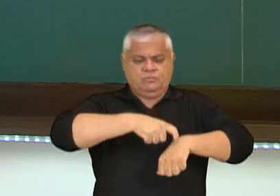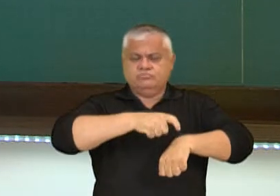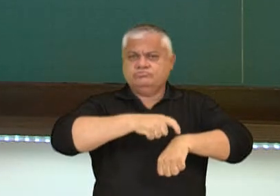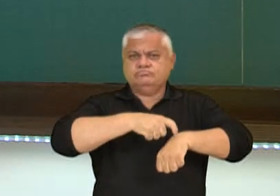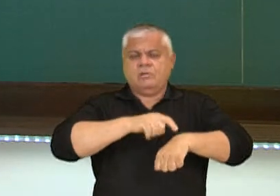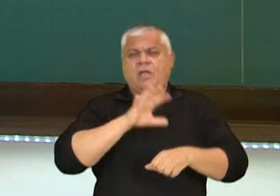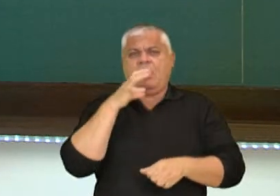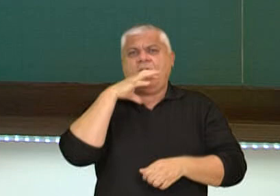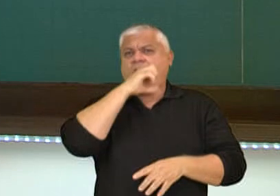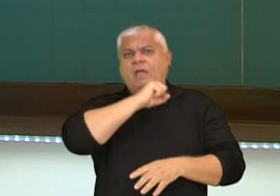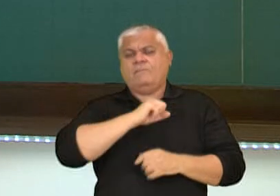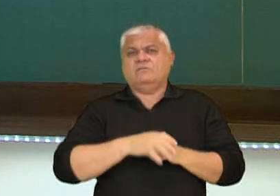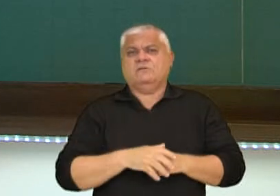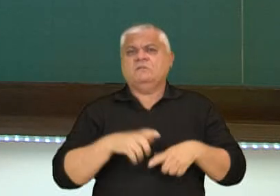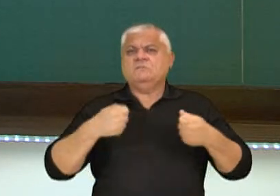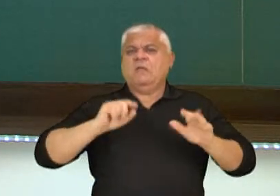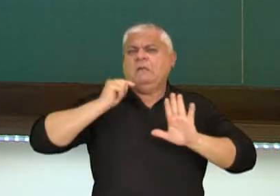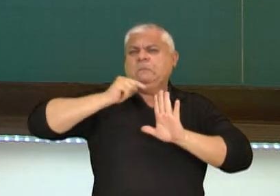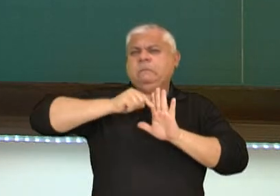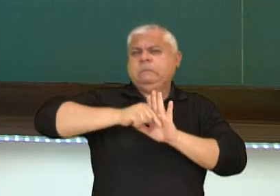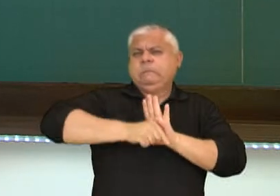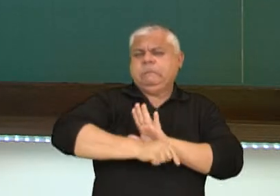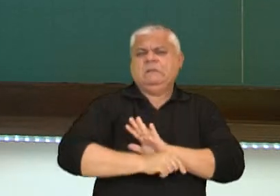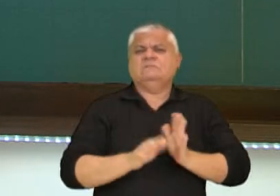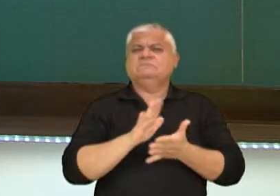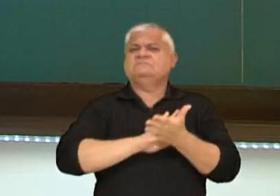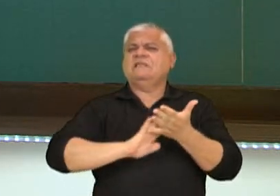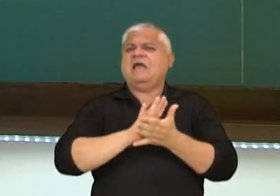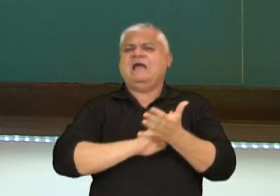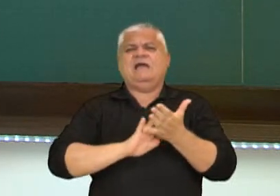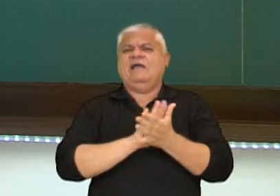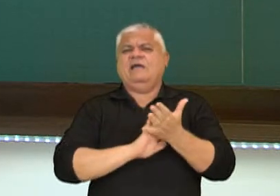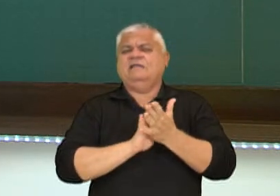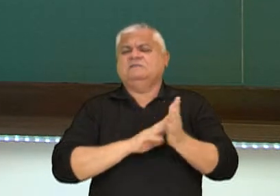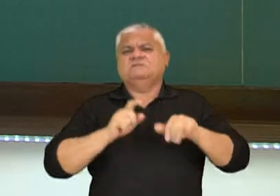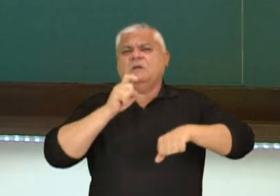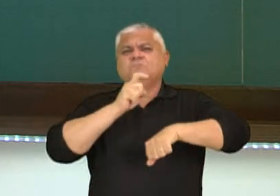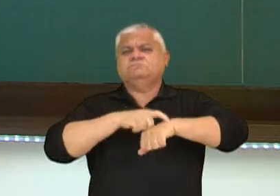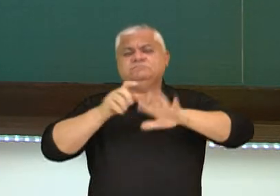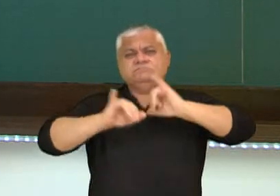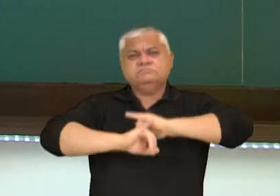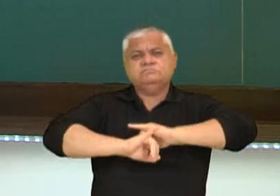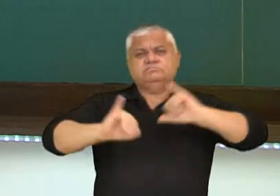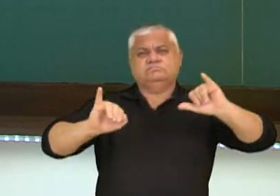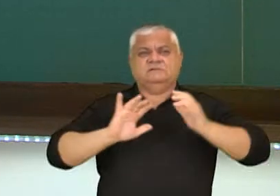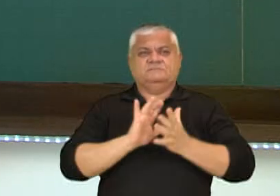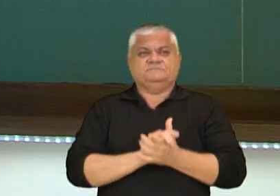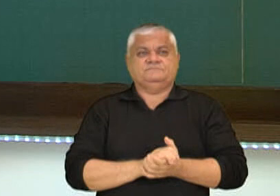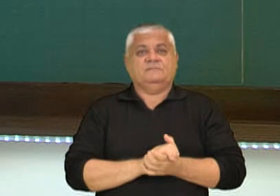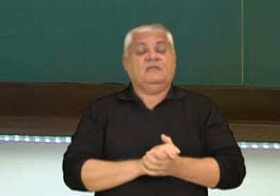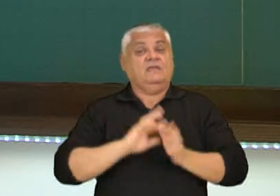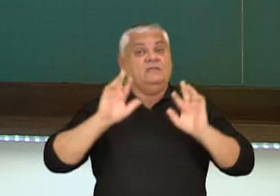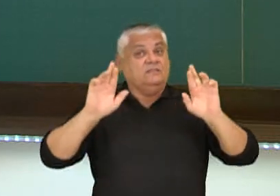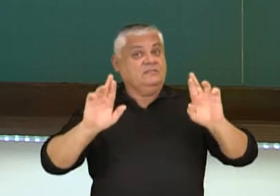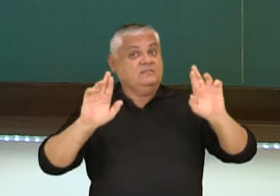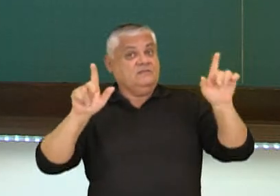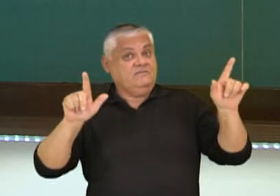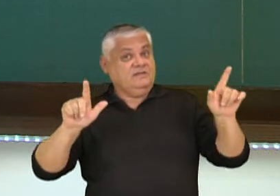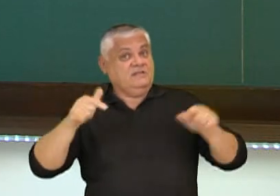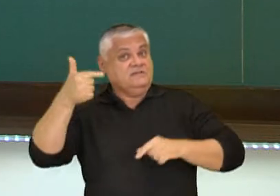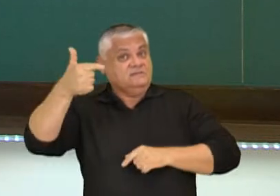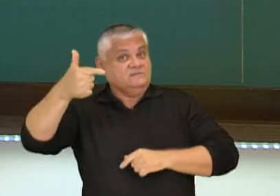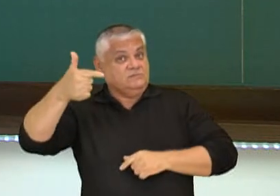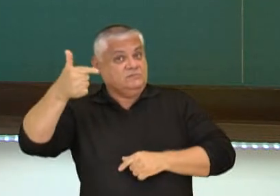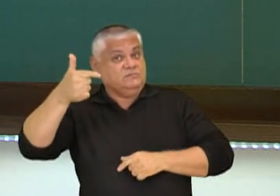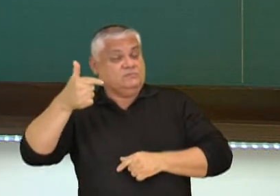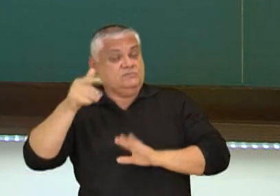é um fato que exige aprofundamento naquela discussão. Ao contrário dessa outra aqui,